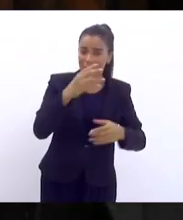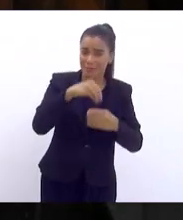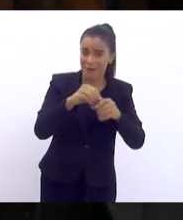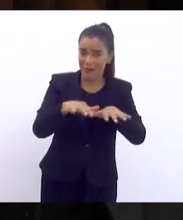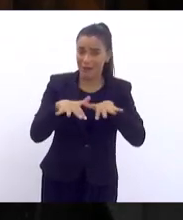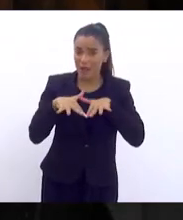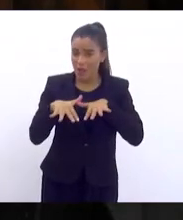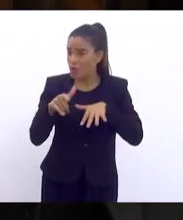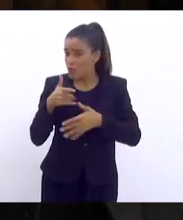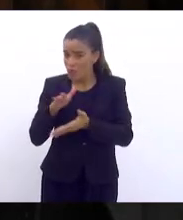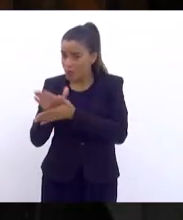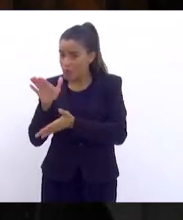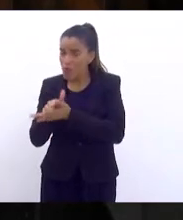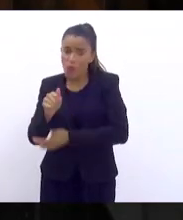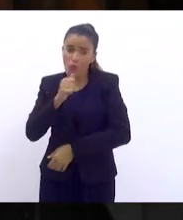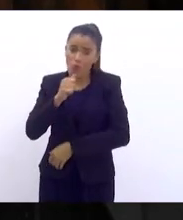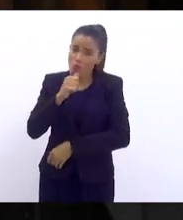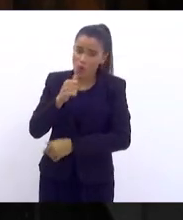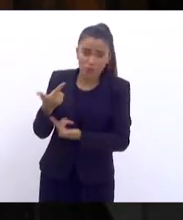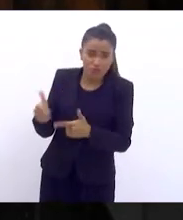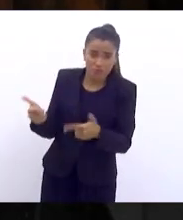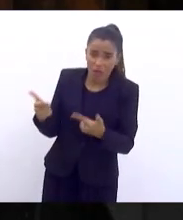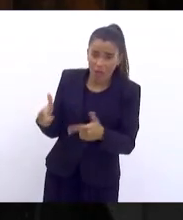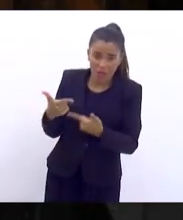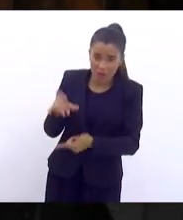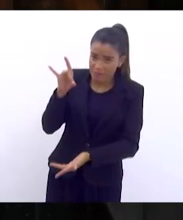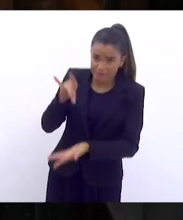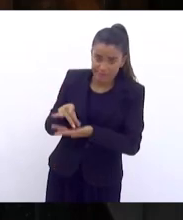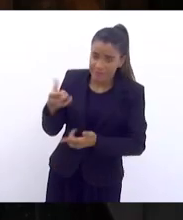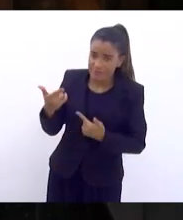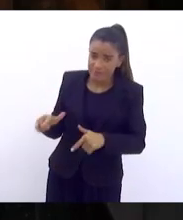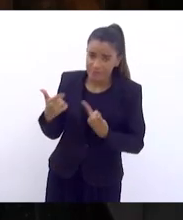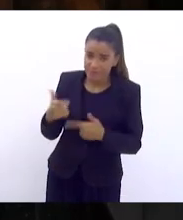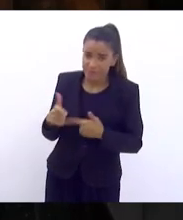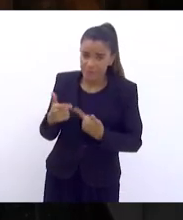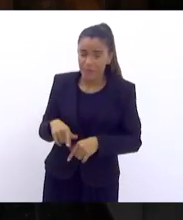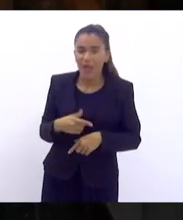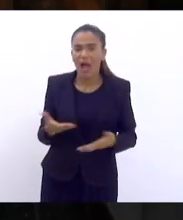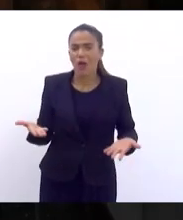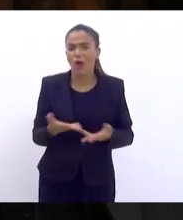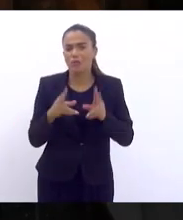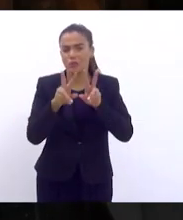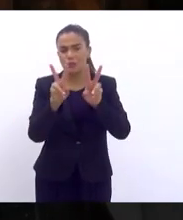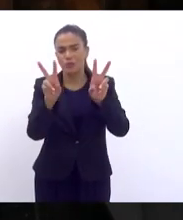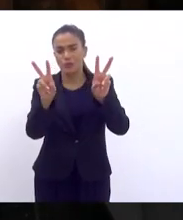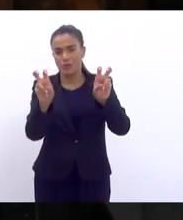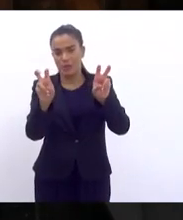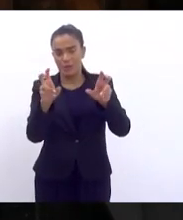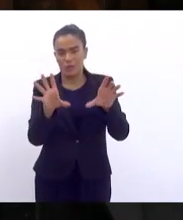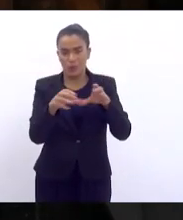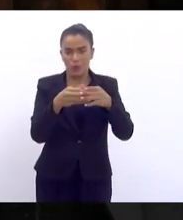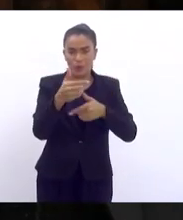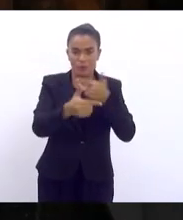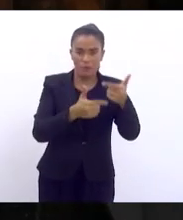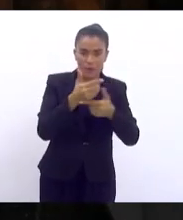inexiste. Ela inexiste. Trazendo o tema da frente como